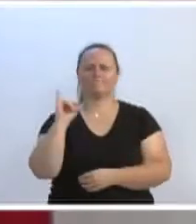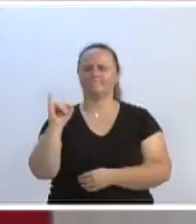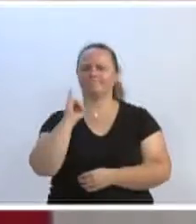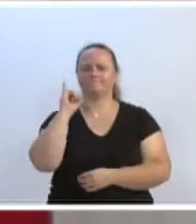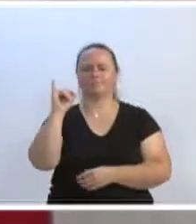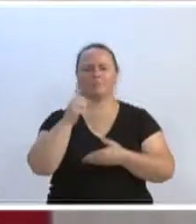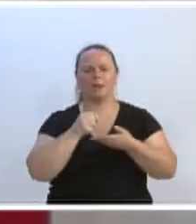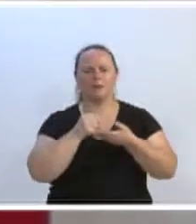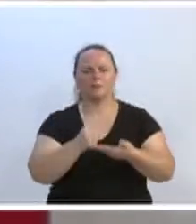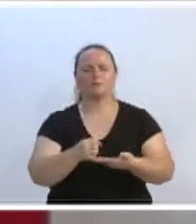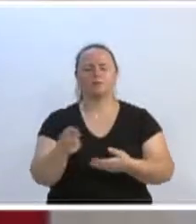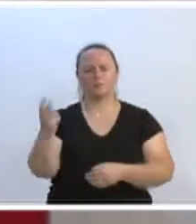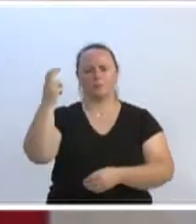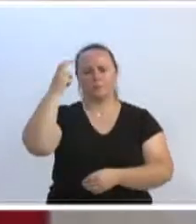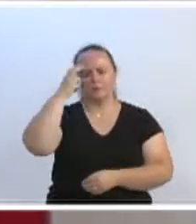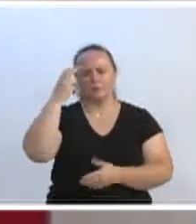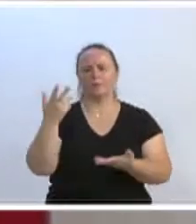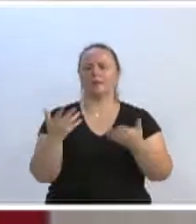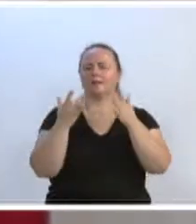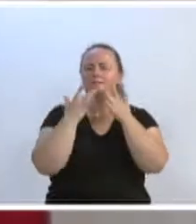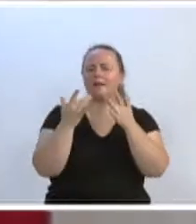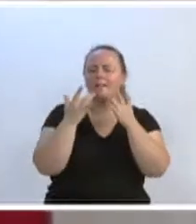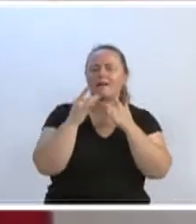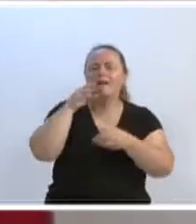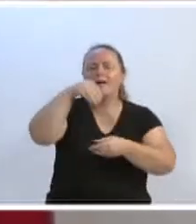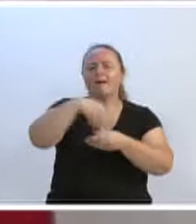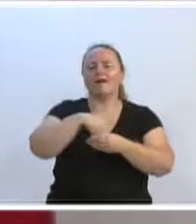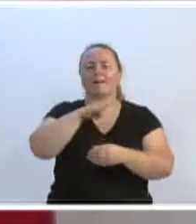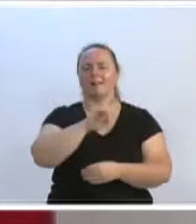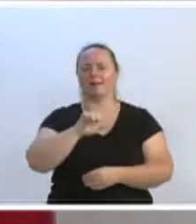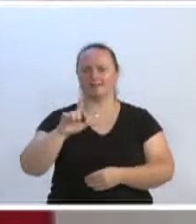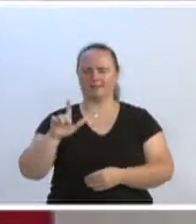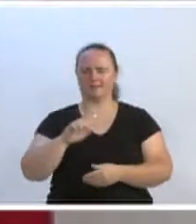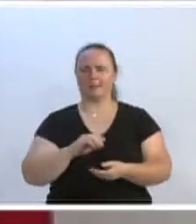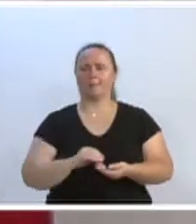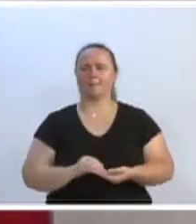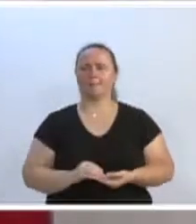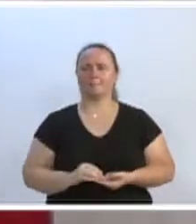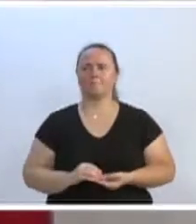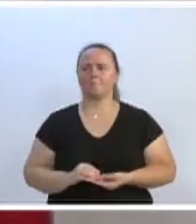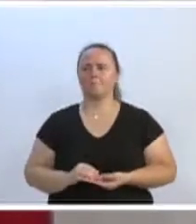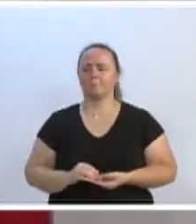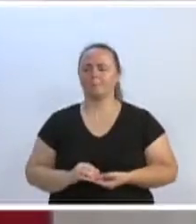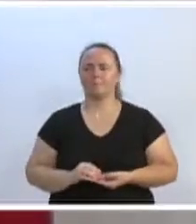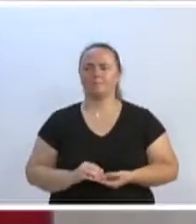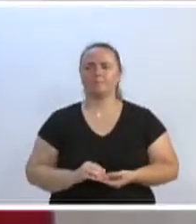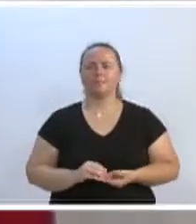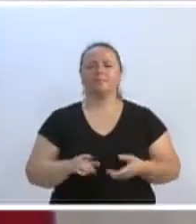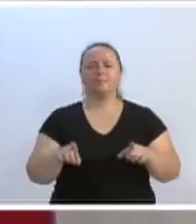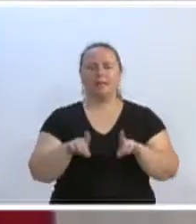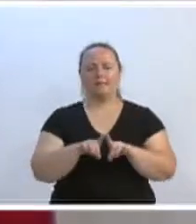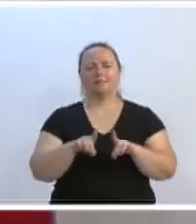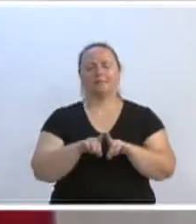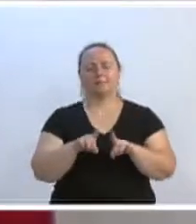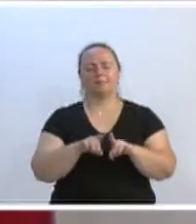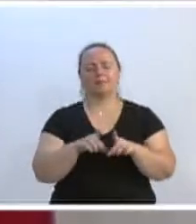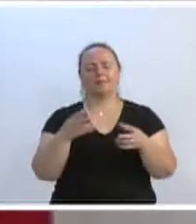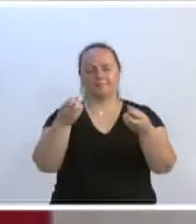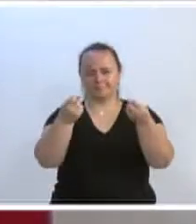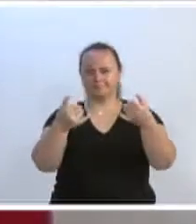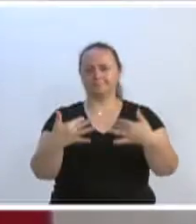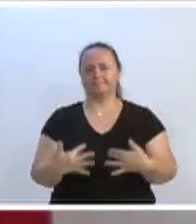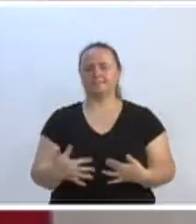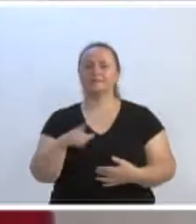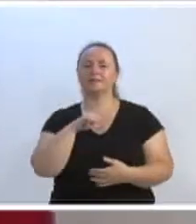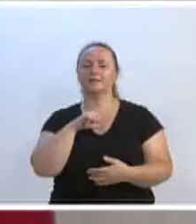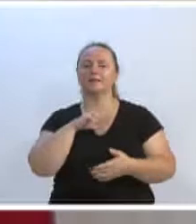para teatro da nossa cidade. Continuando ainda sobre cultura, eu queria falar que eu apresentei aqui nesta casa duas